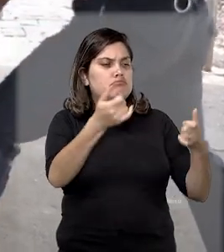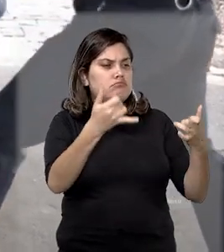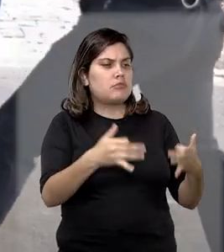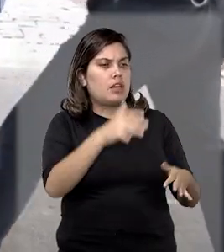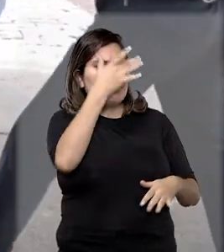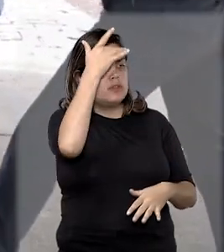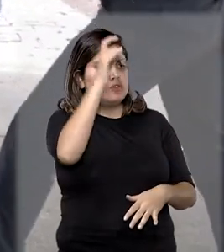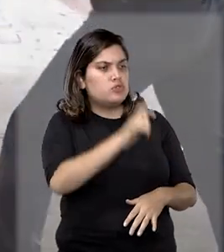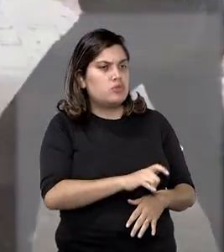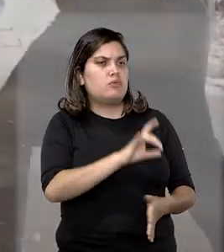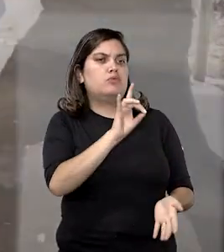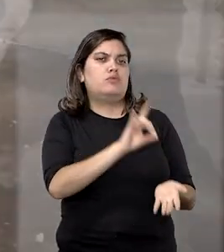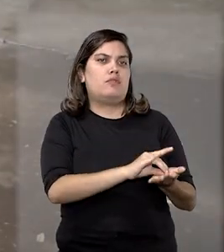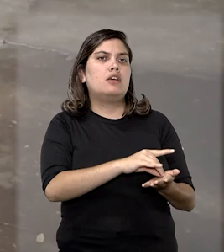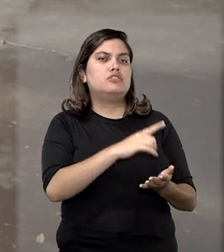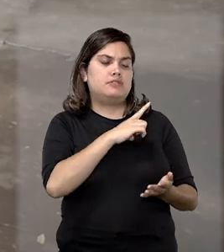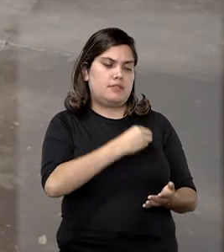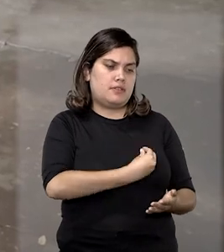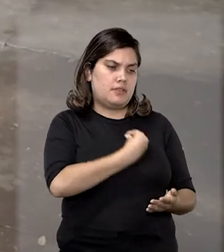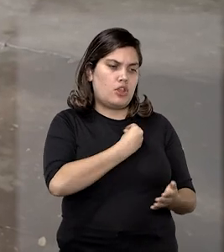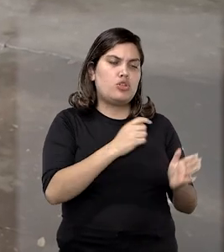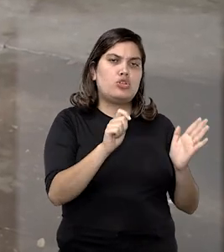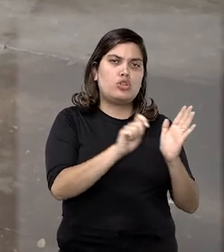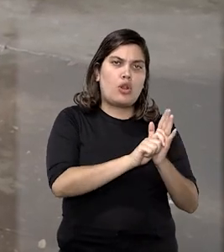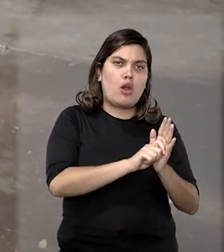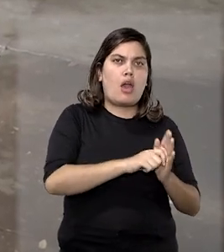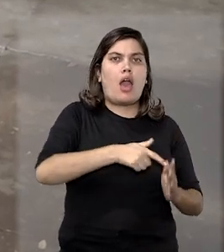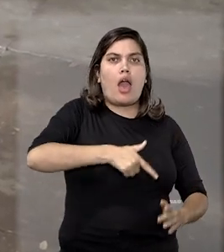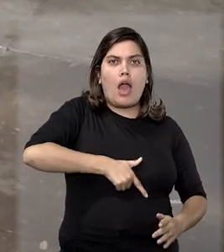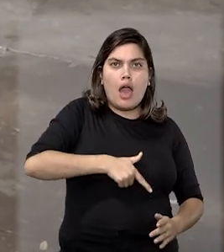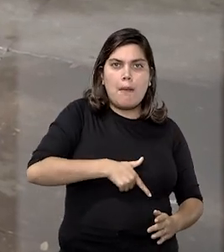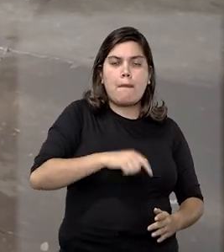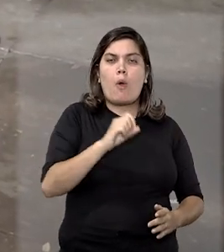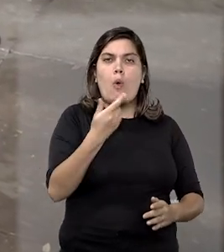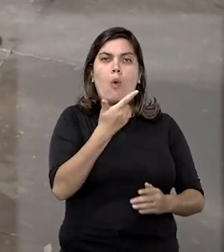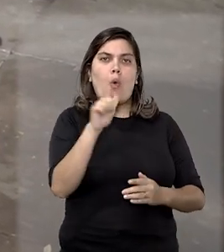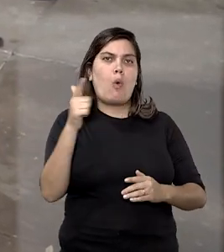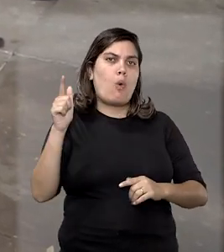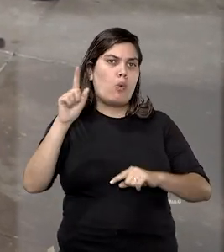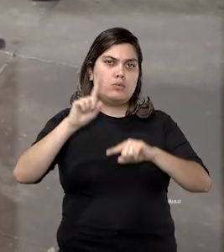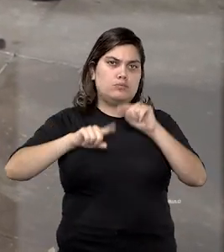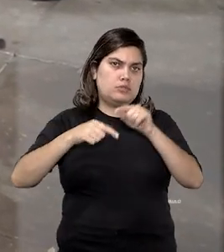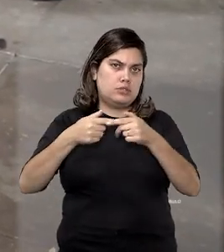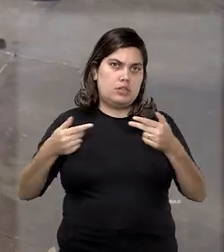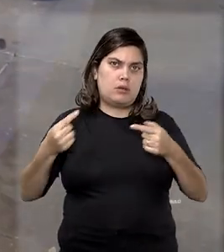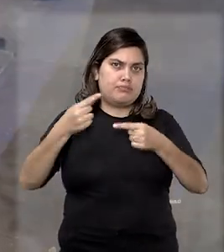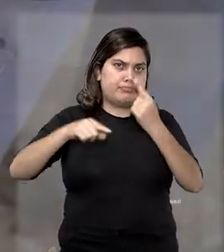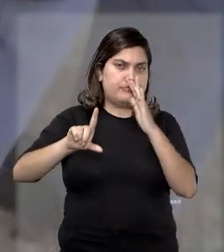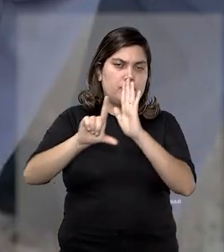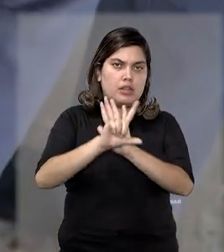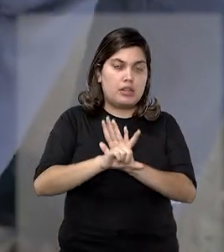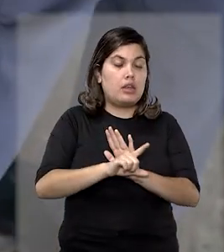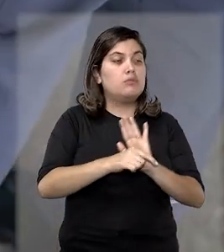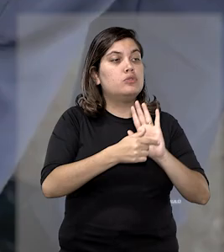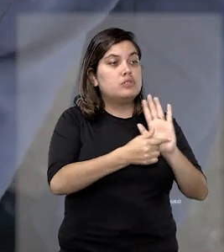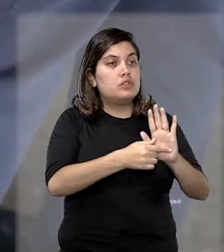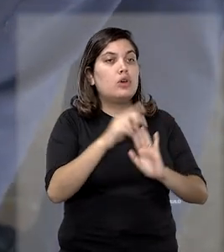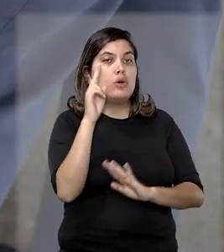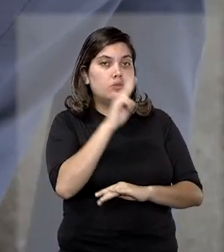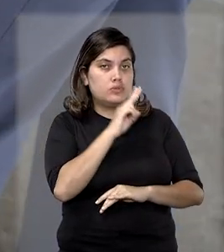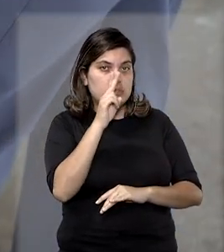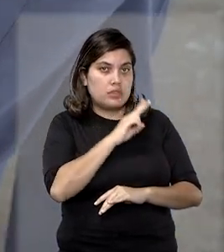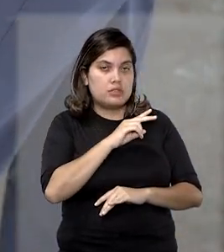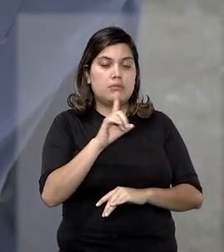indícios de que o indivíduo esteja na posse de drogas, armas ou outros objetos ilícitos, evidenciando-se a urgência